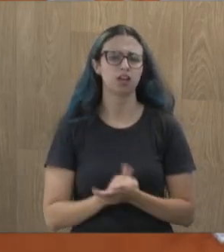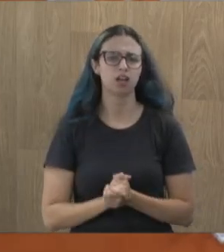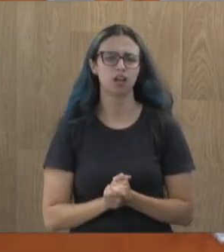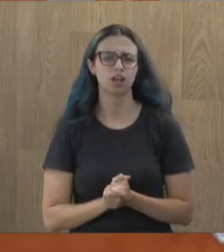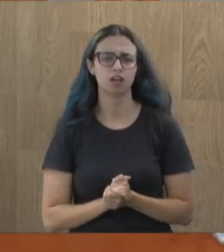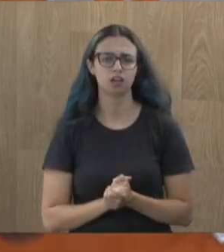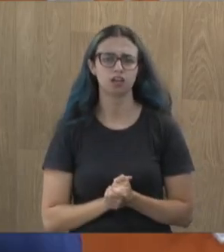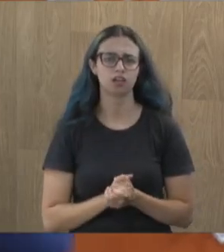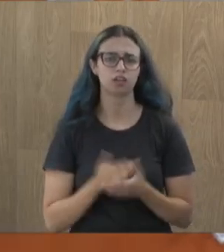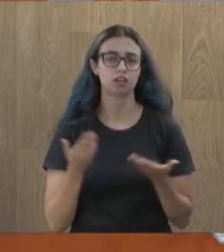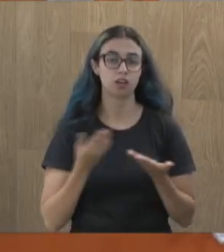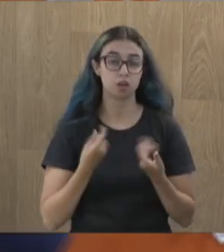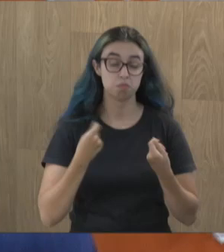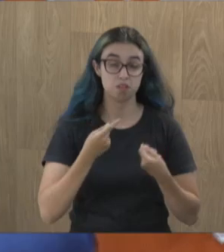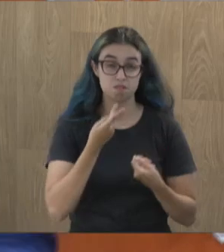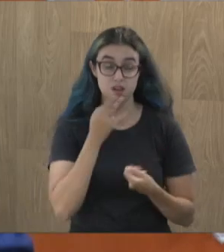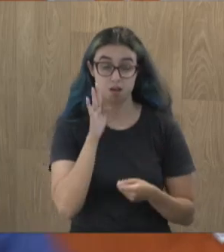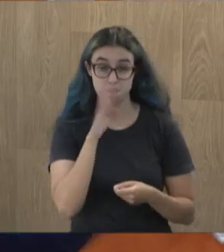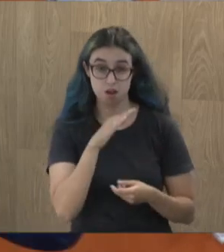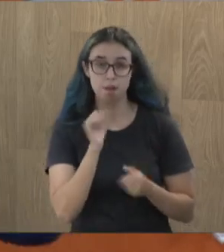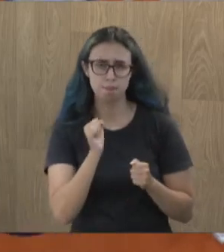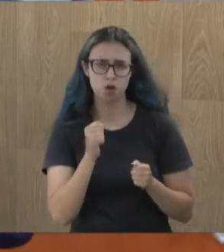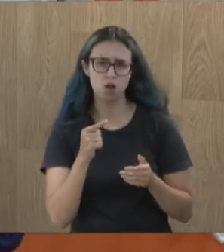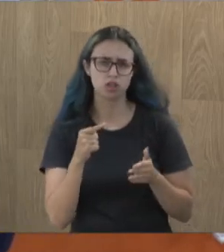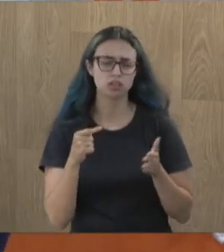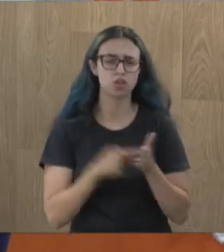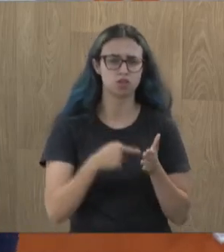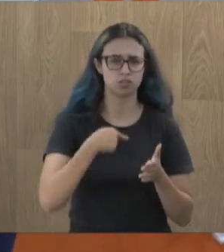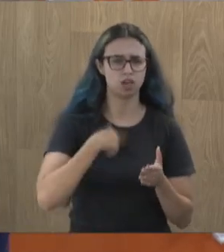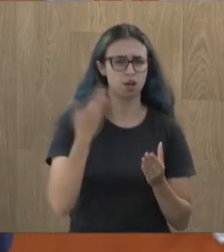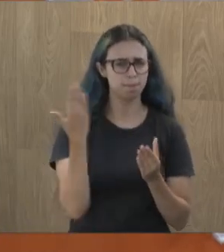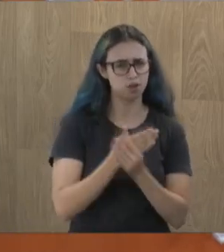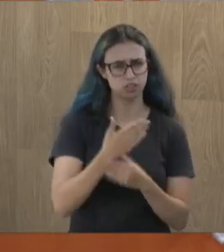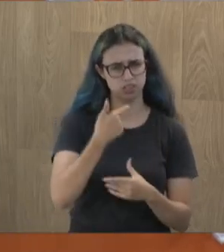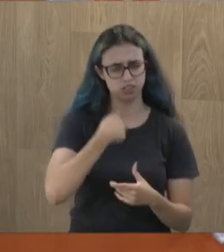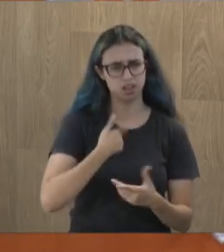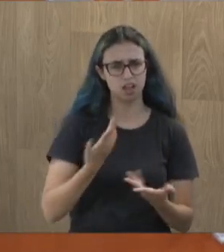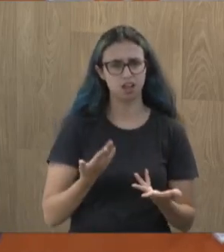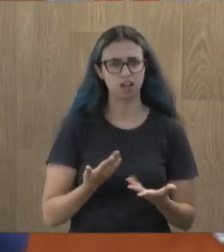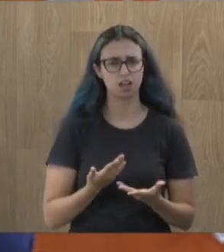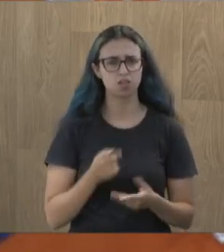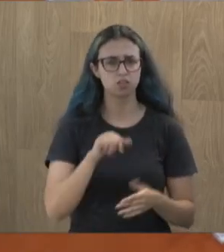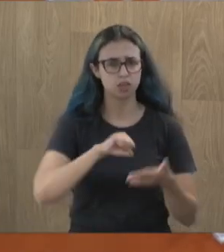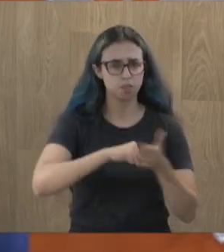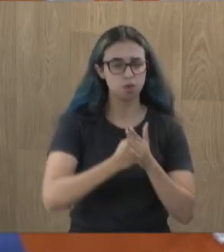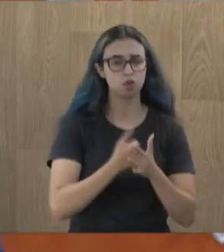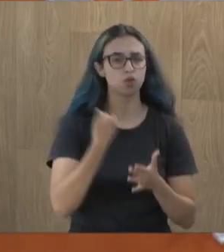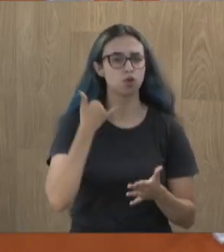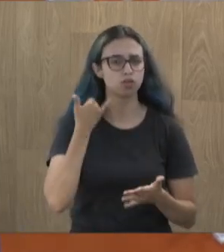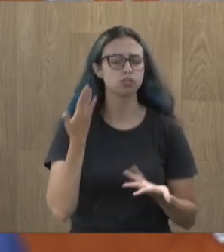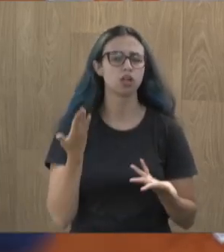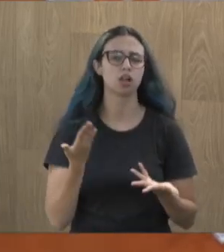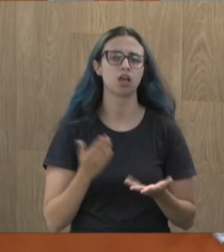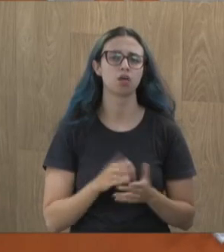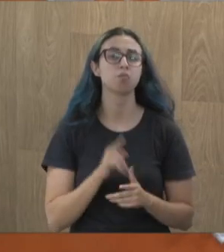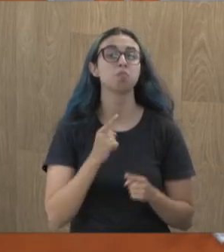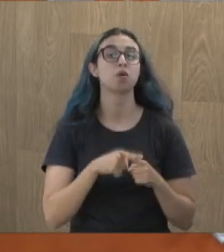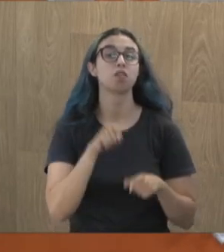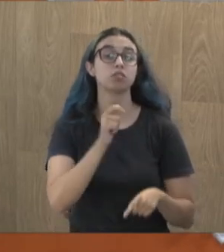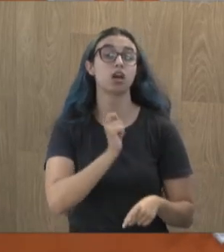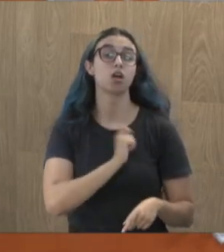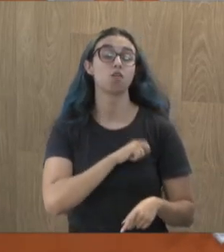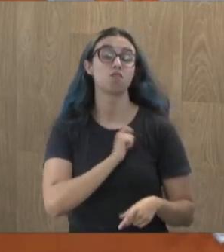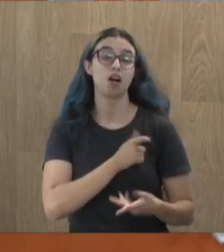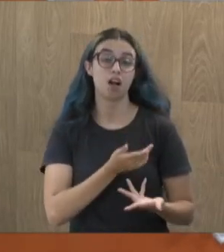teve que te arrumar uma boquinha. E me processa. Você não diz no meu telefone, você me bloqueou. Sabe por quê? Você é um covarde. Me chama de